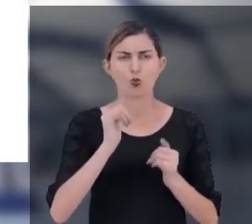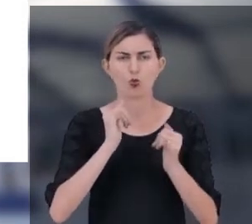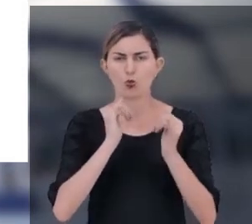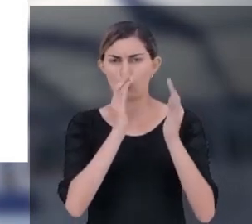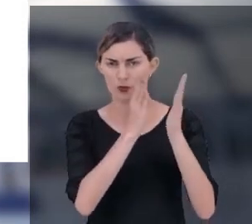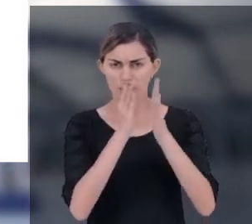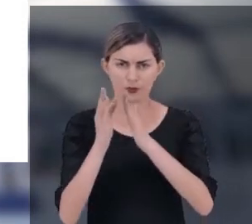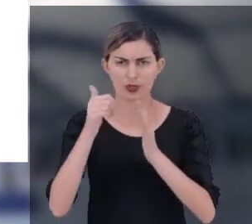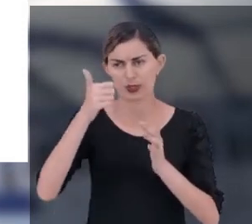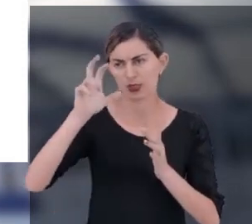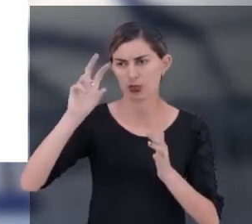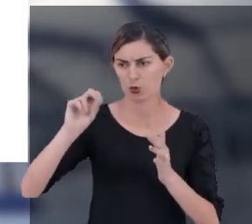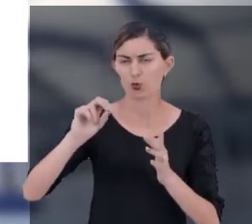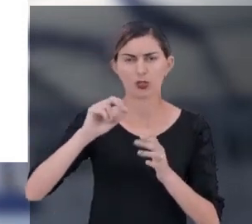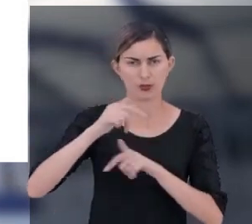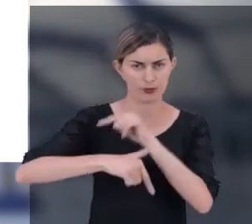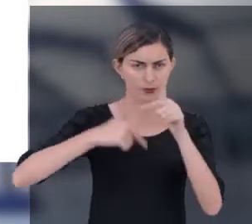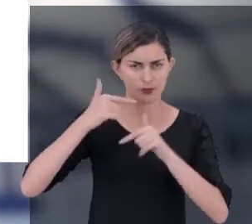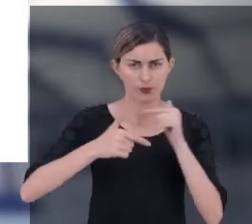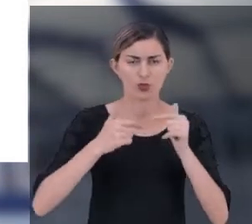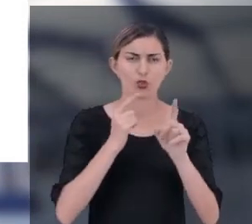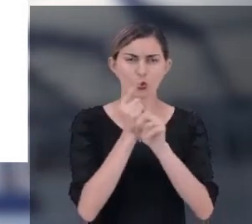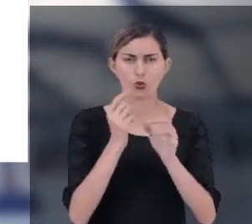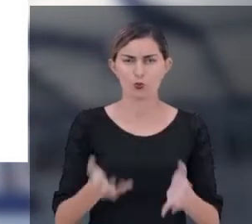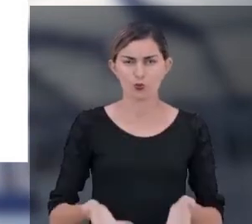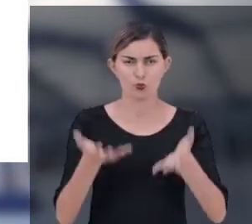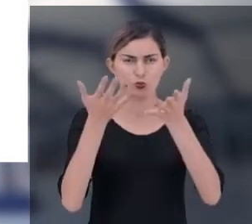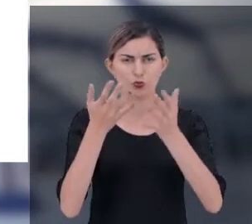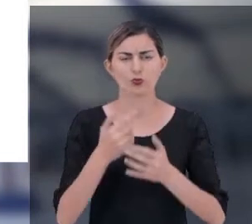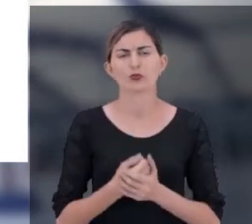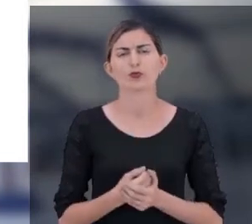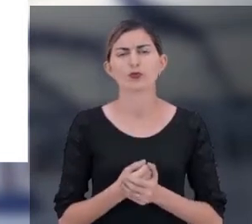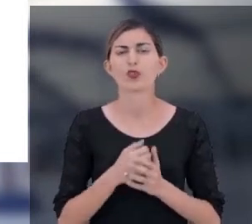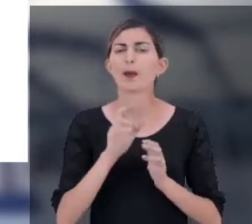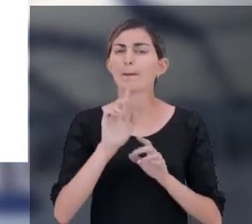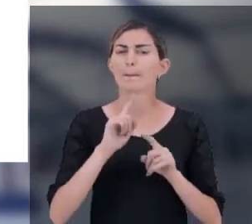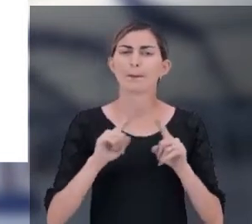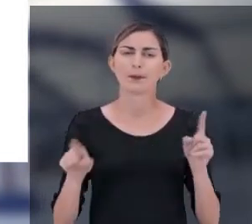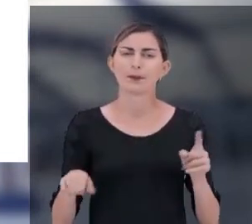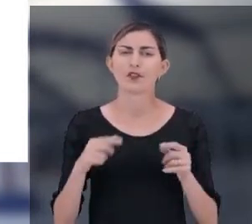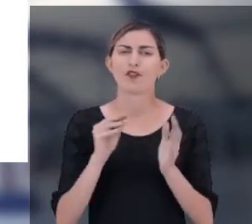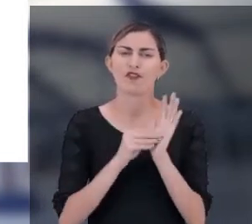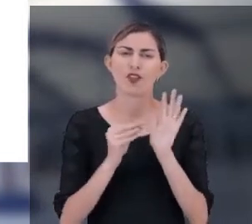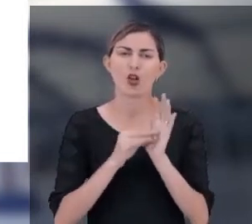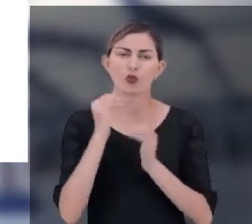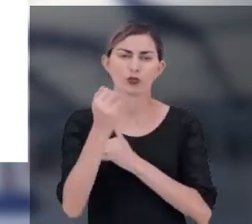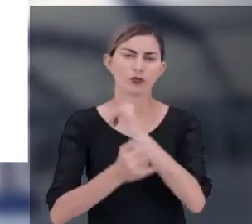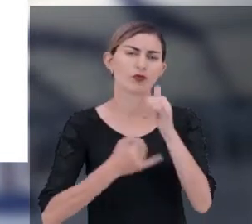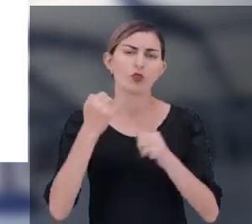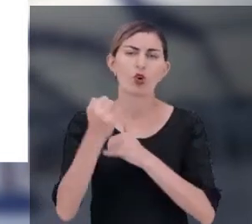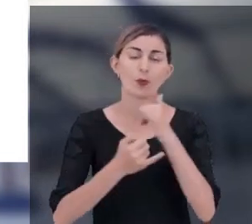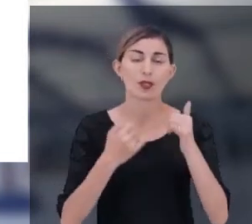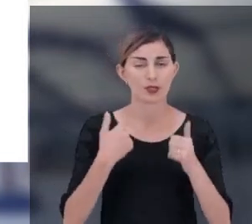intervalo de 150 trabalhadores se encontra em destaque. Porém, falta informação para que eu